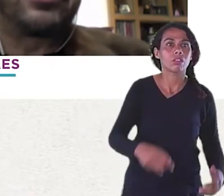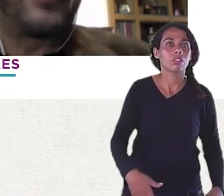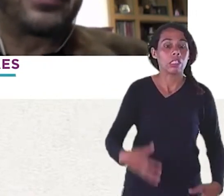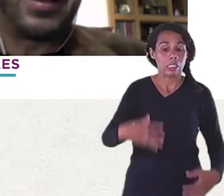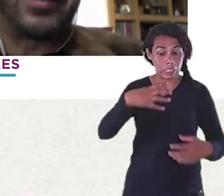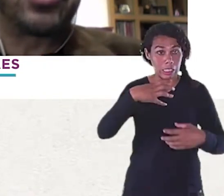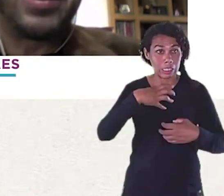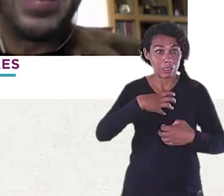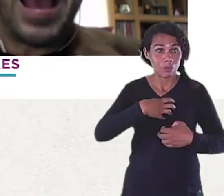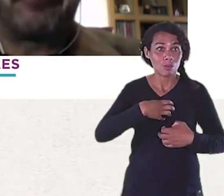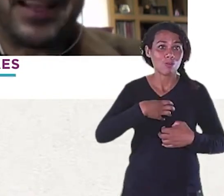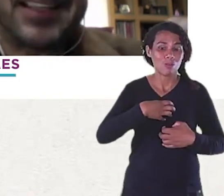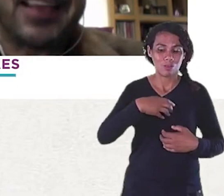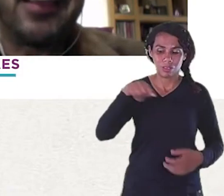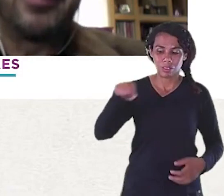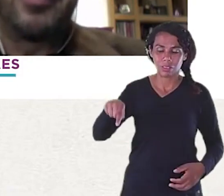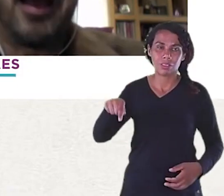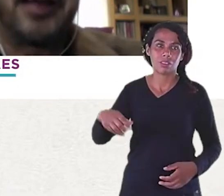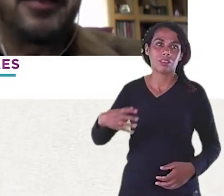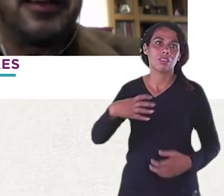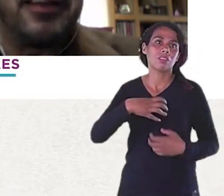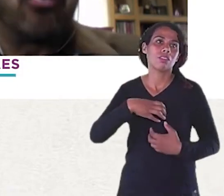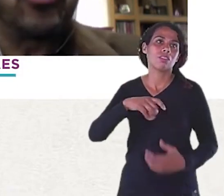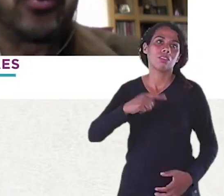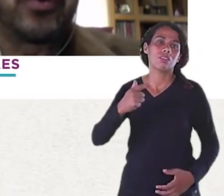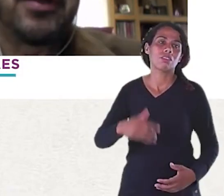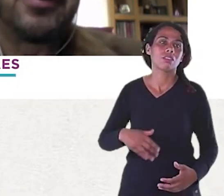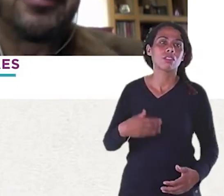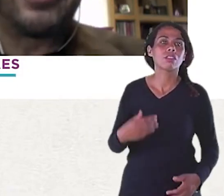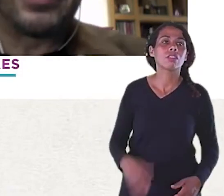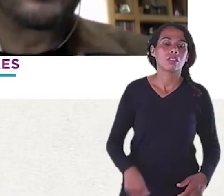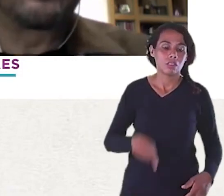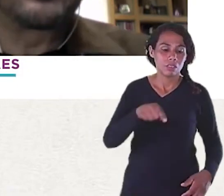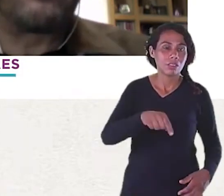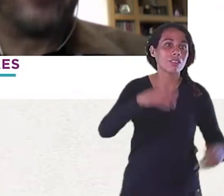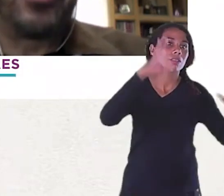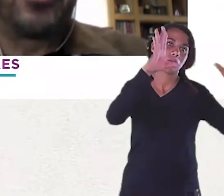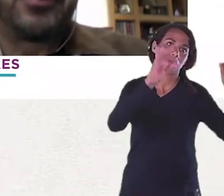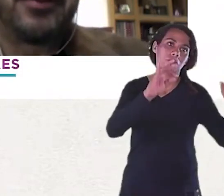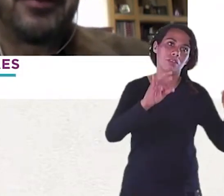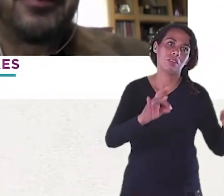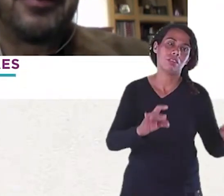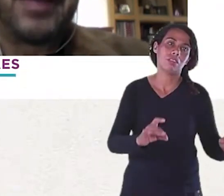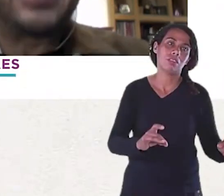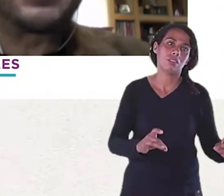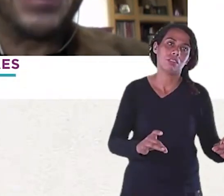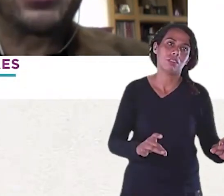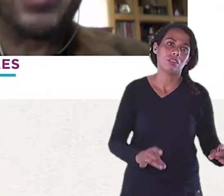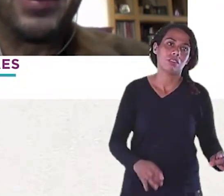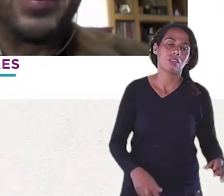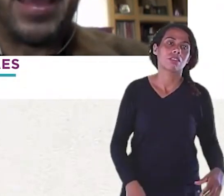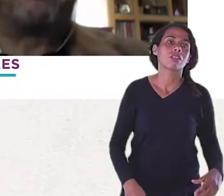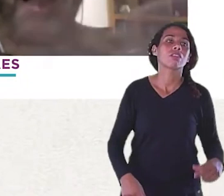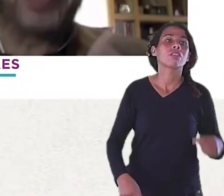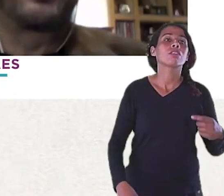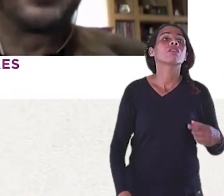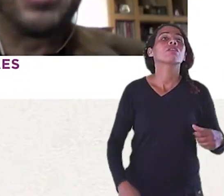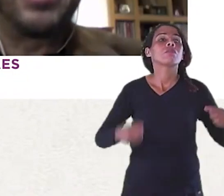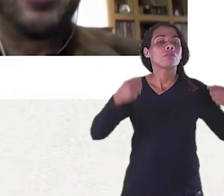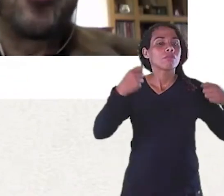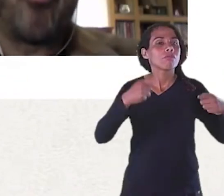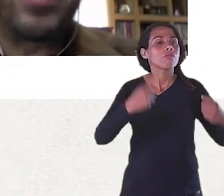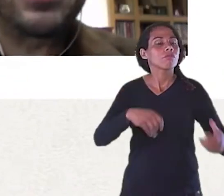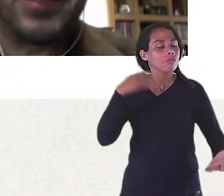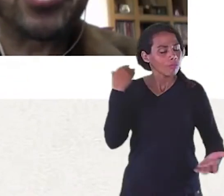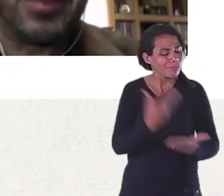Difere da arte Apesar que Anda em conjunto Ninguém quer fazer Um design feio A estética É parte